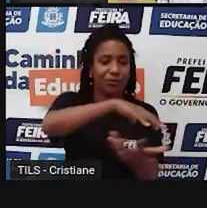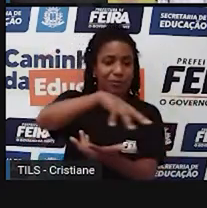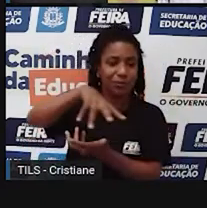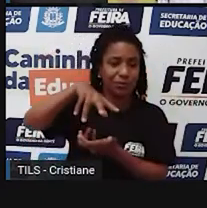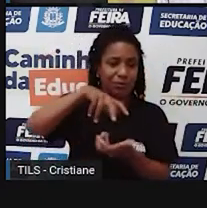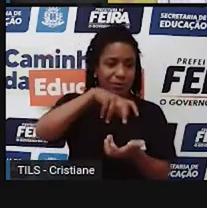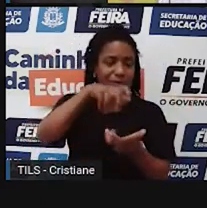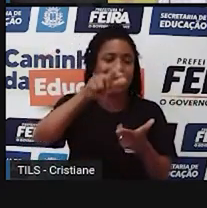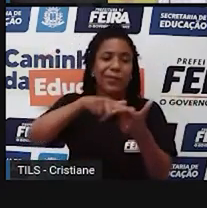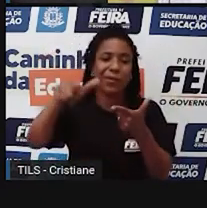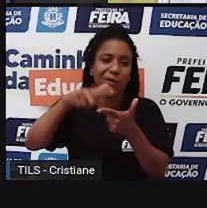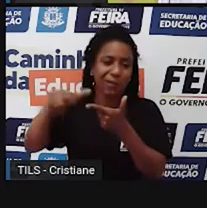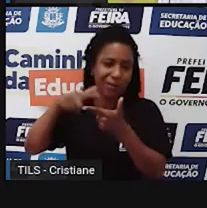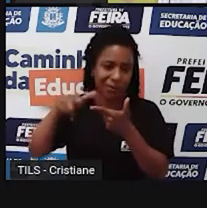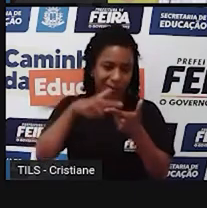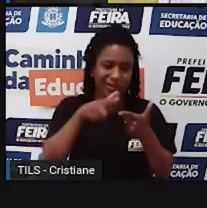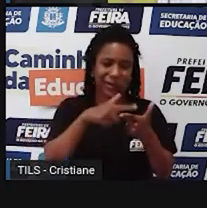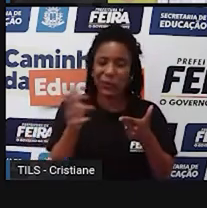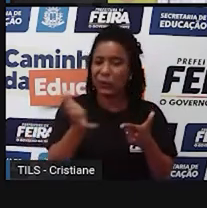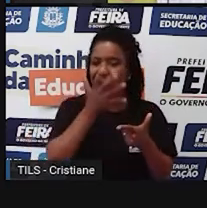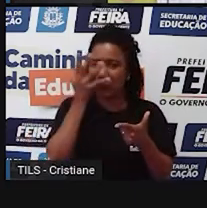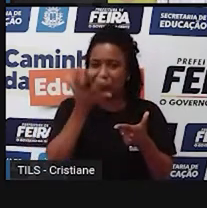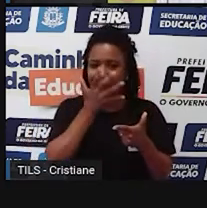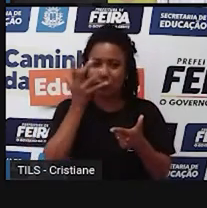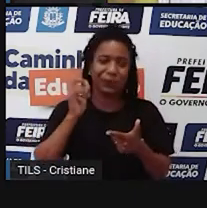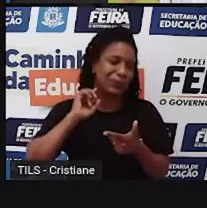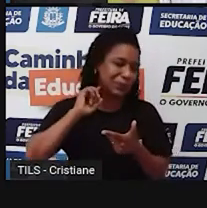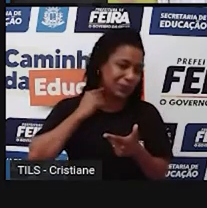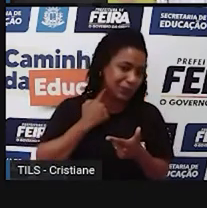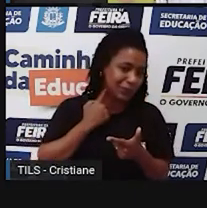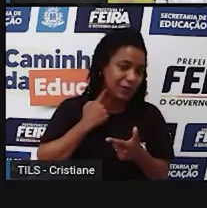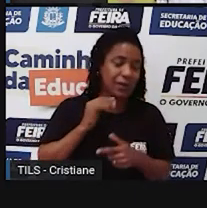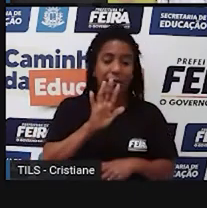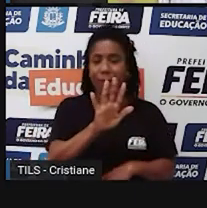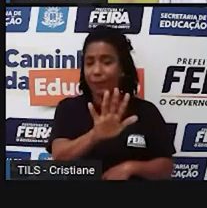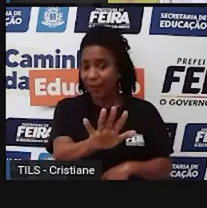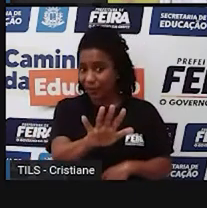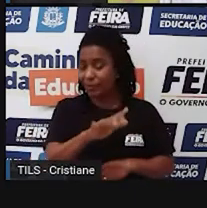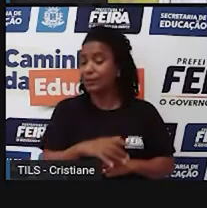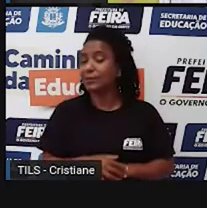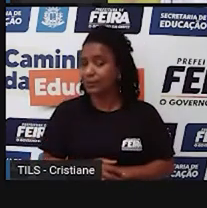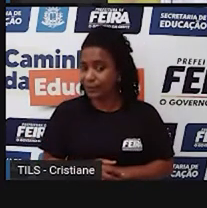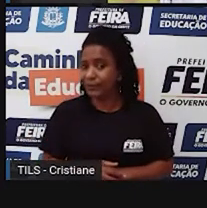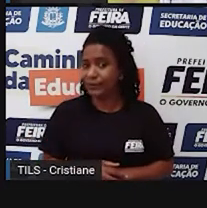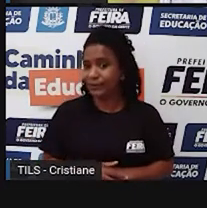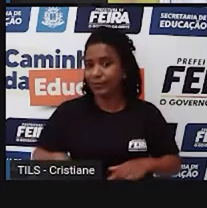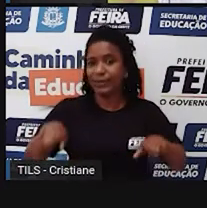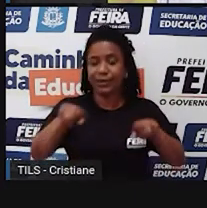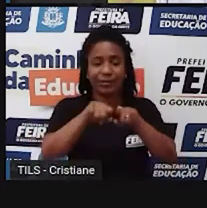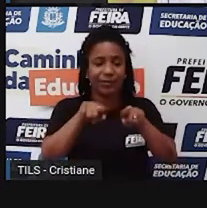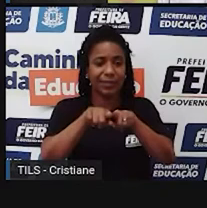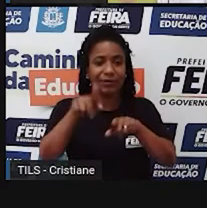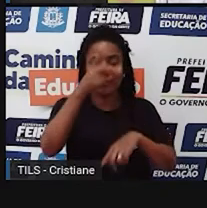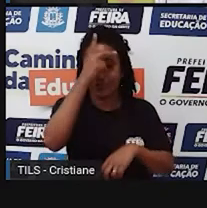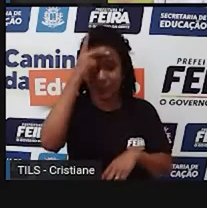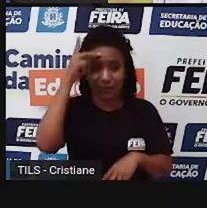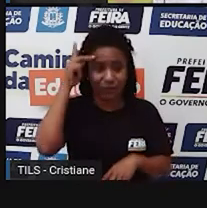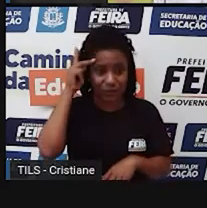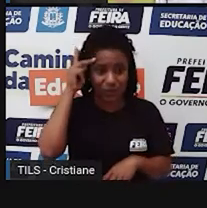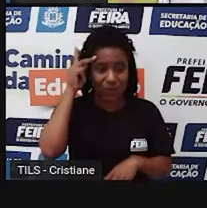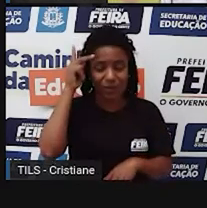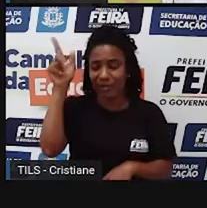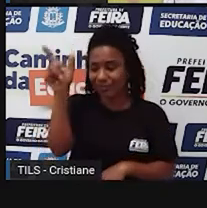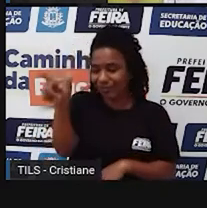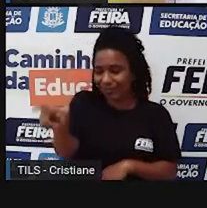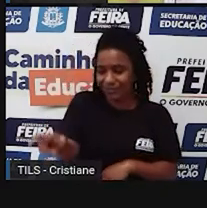trabalhador, né? Porque, às vezes, a gente fala muito do impacto da natureza e não esquece que, além, que quando tem um impacto